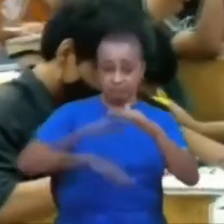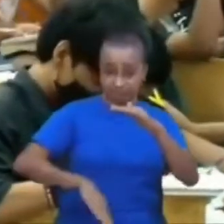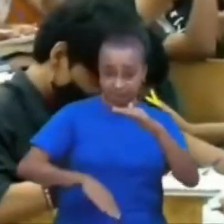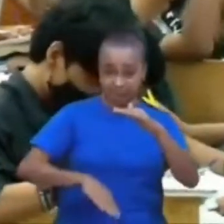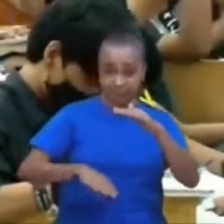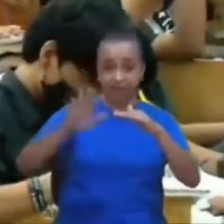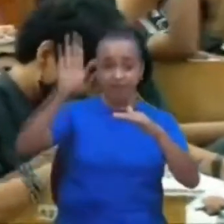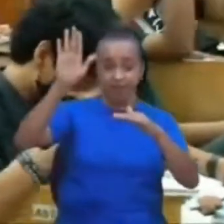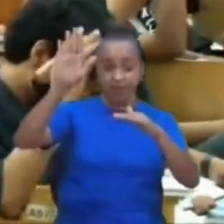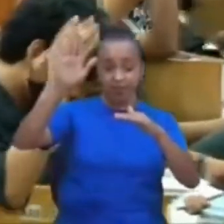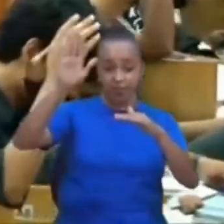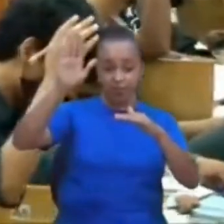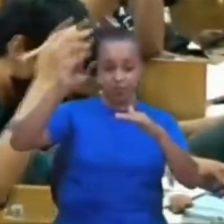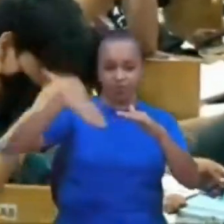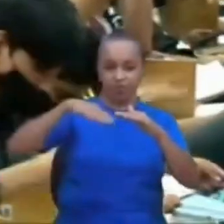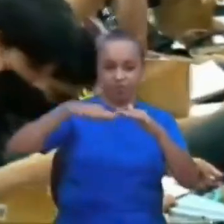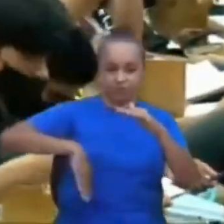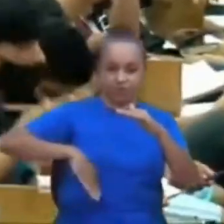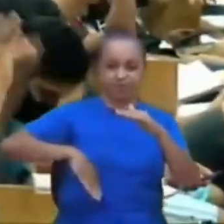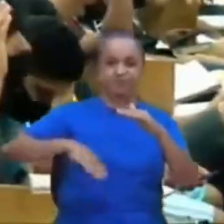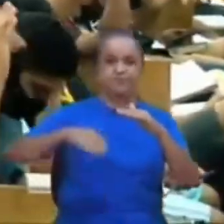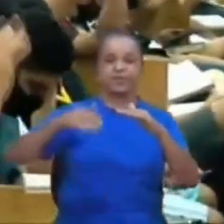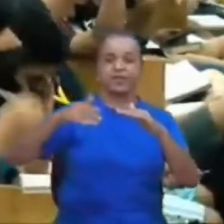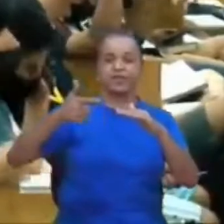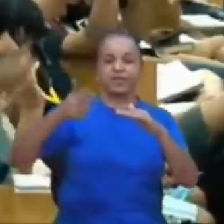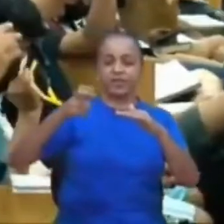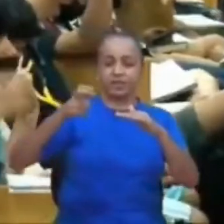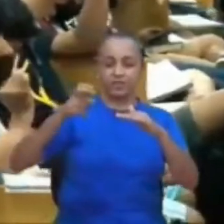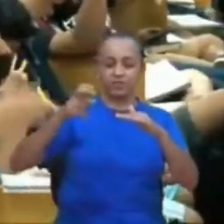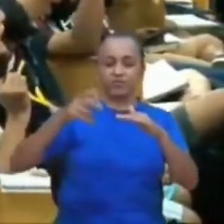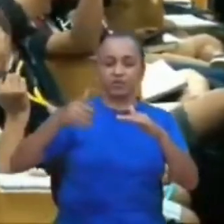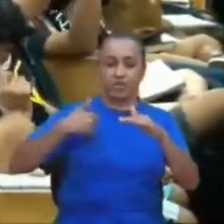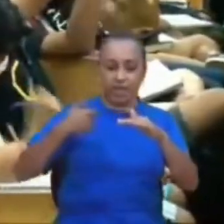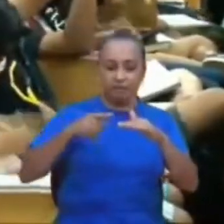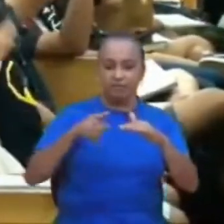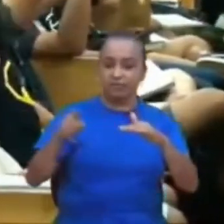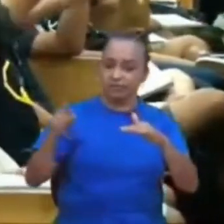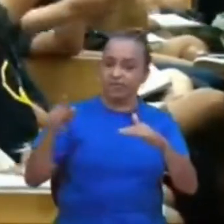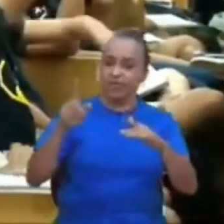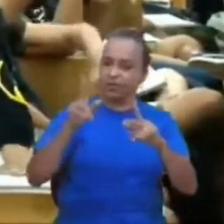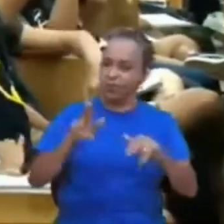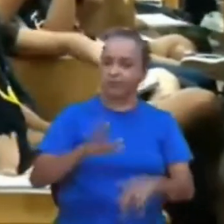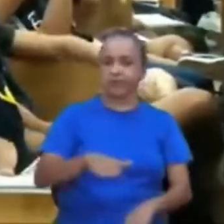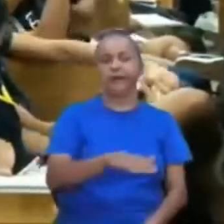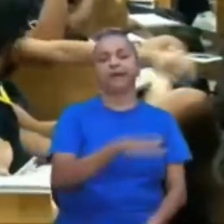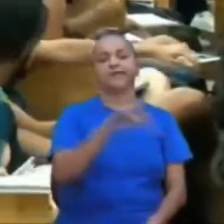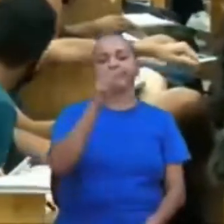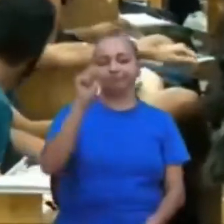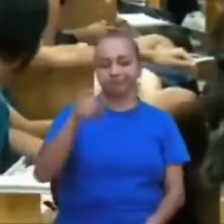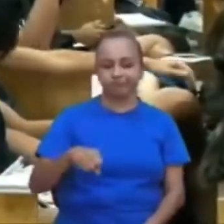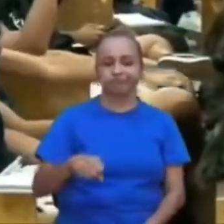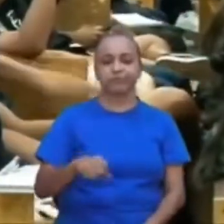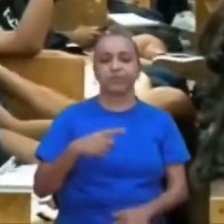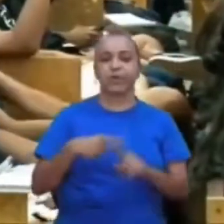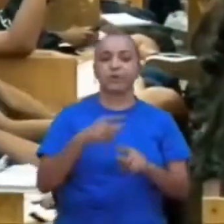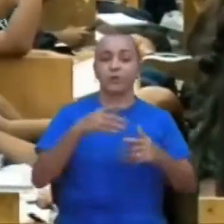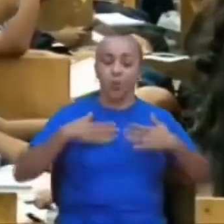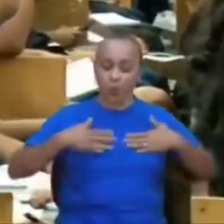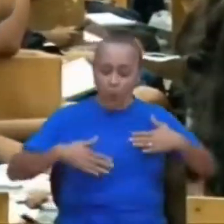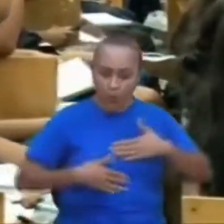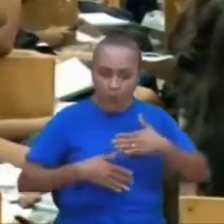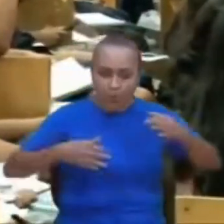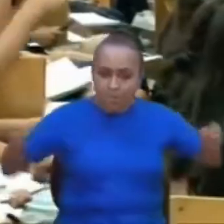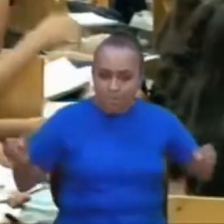fica com mão levantada, esse versículo é para você, você ainda é uma criança, porque biologicamente, você ainda não está